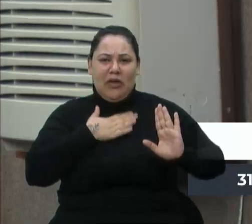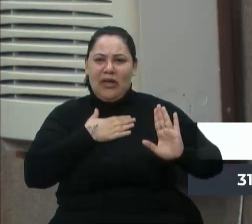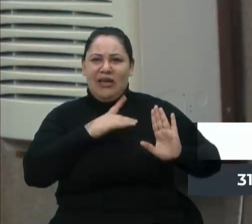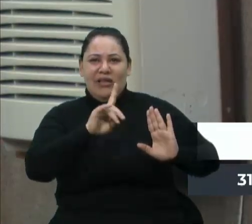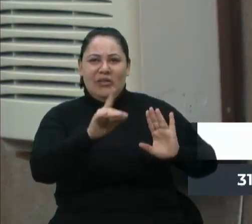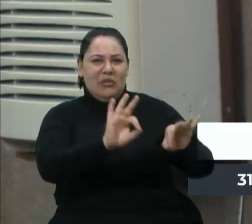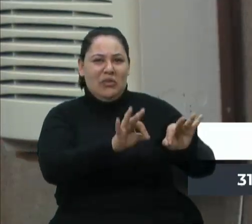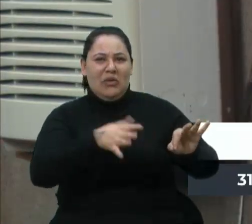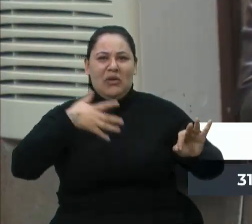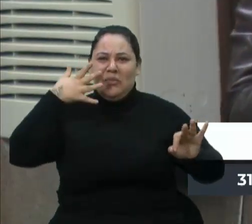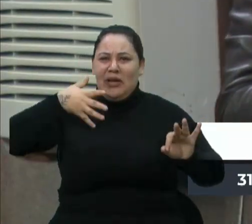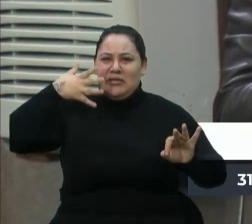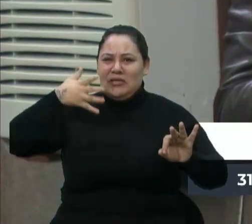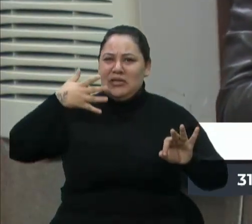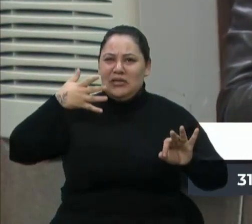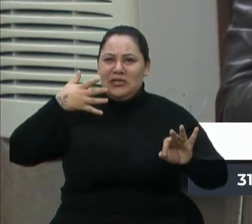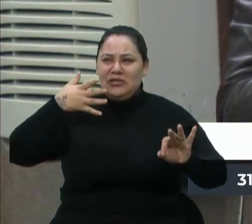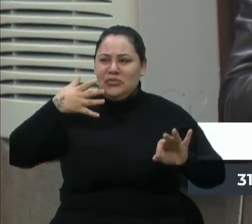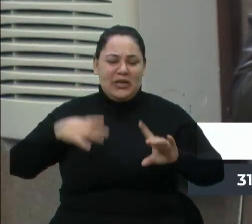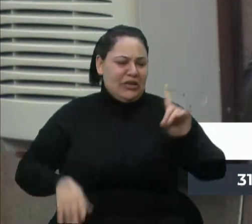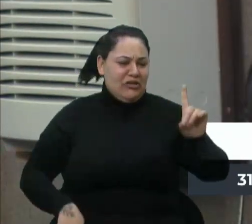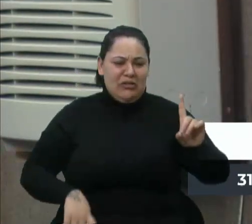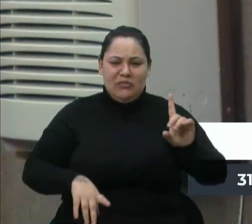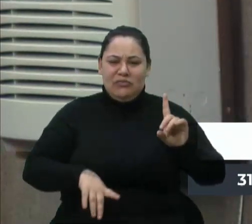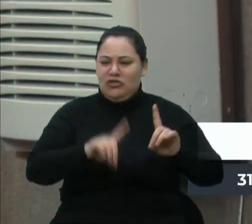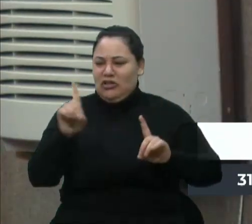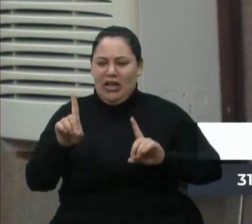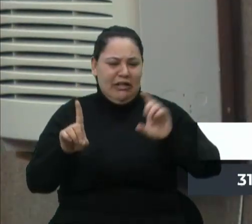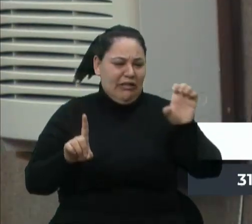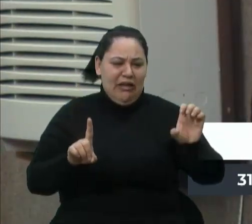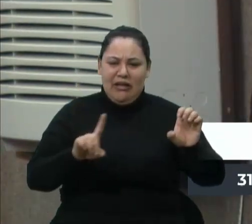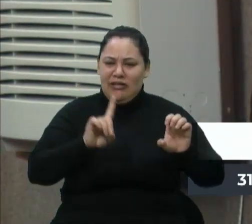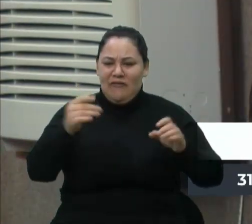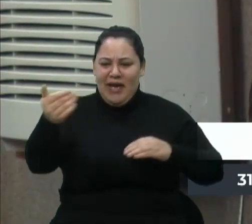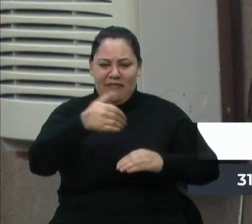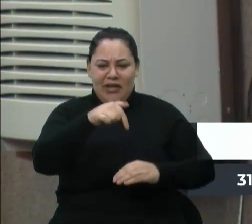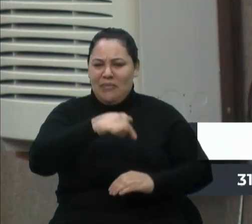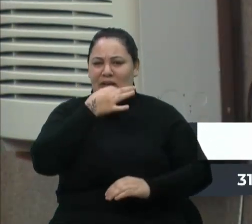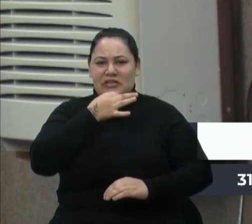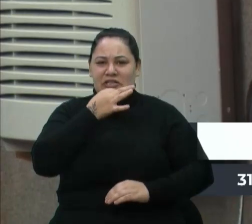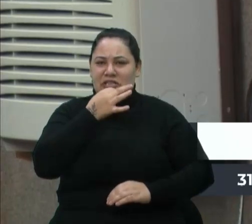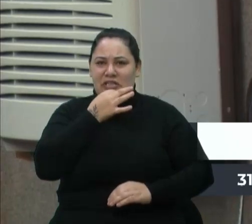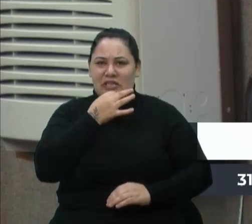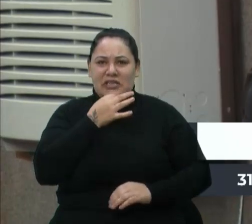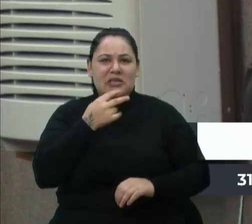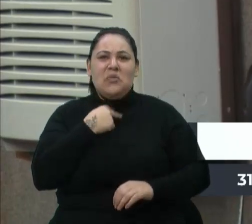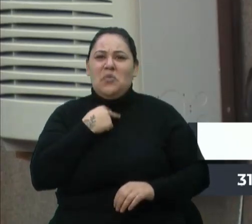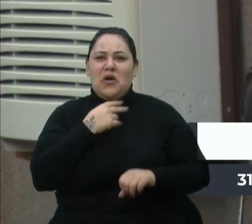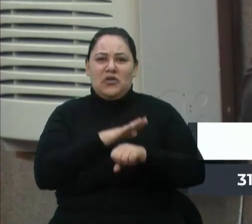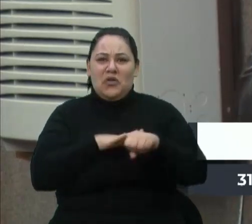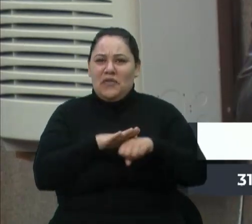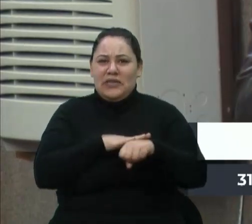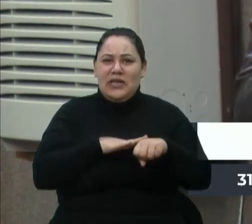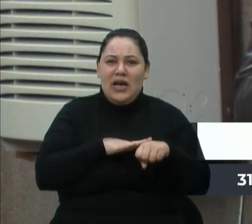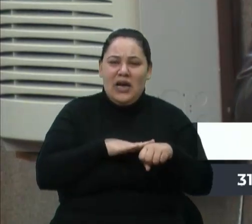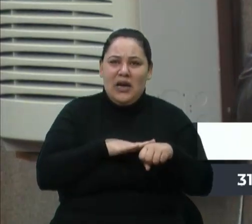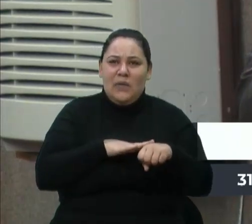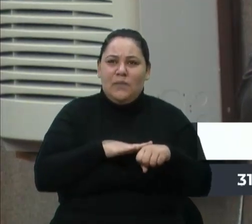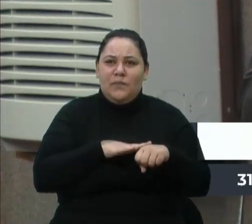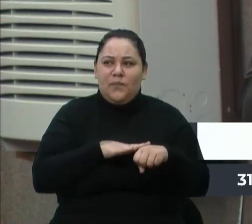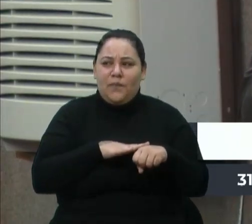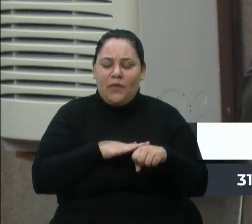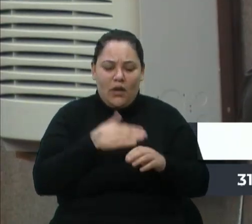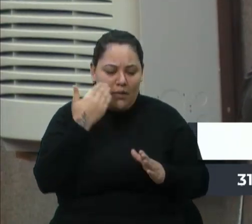ou com o cicrano, que é da direita ou da esquerda. Então, a gente não vai trazer para a cidade, não vai mais conversar, não vai mais... A gente